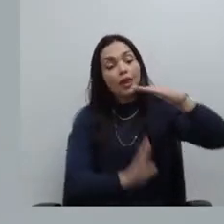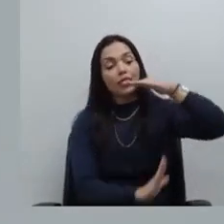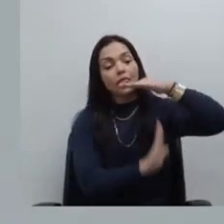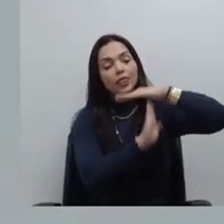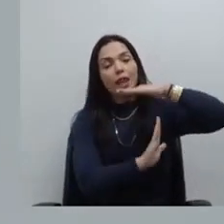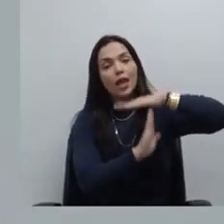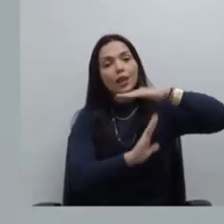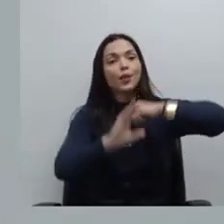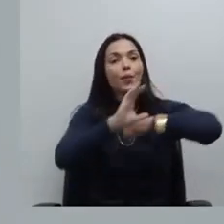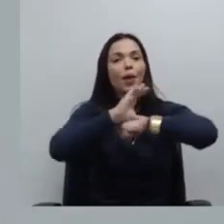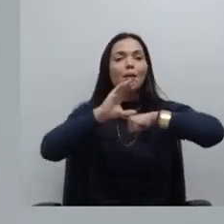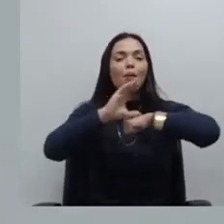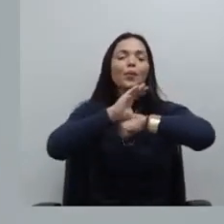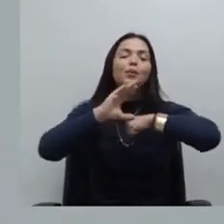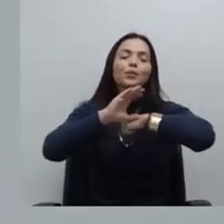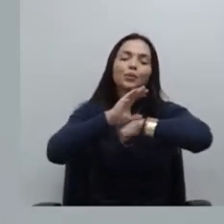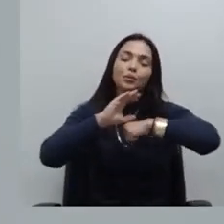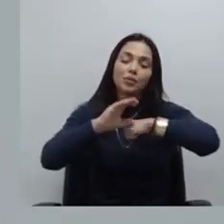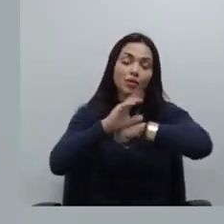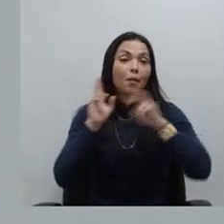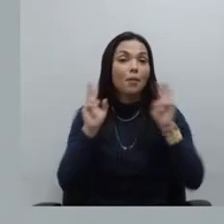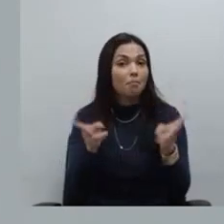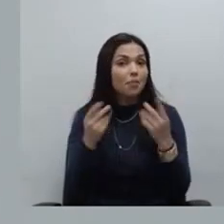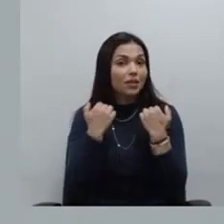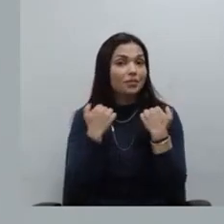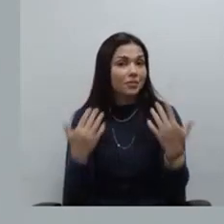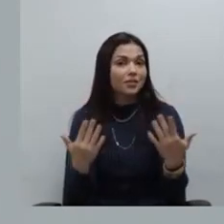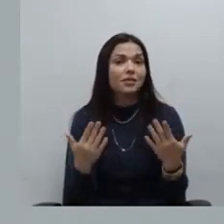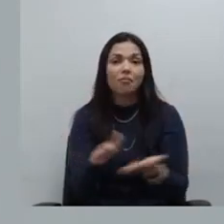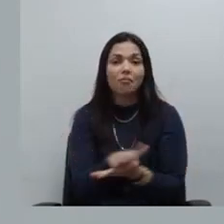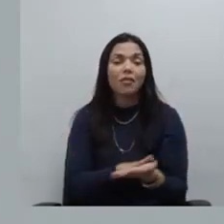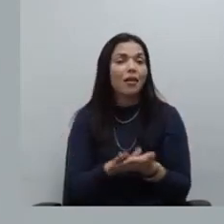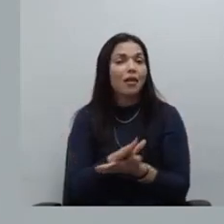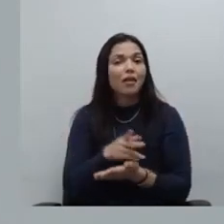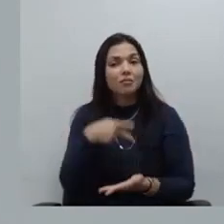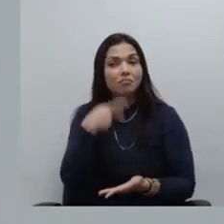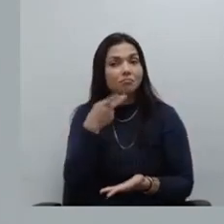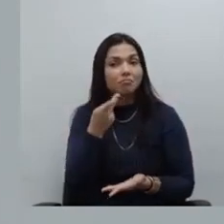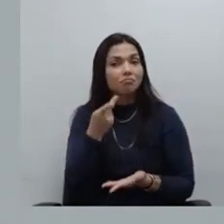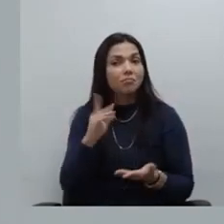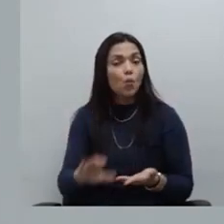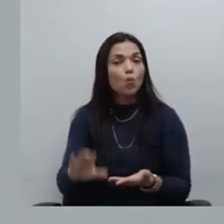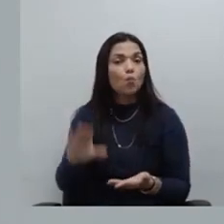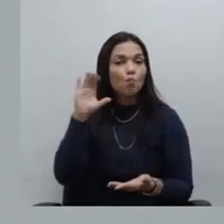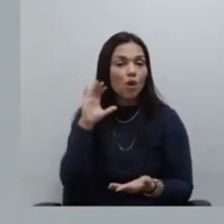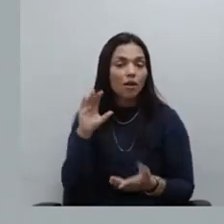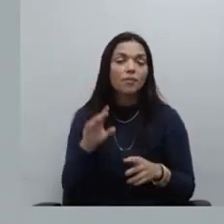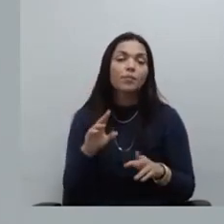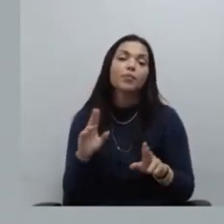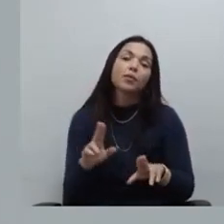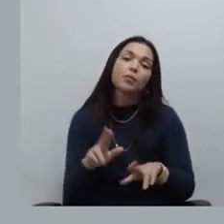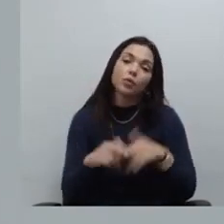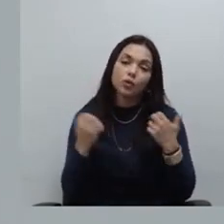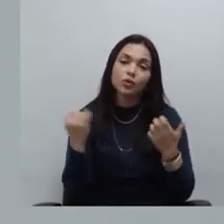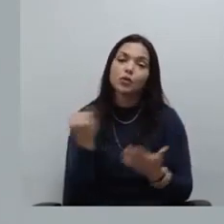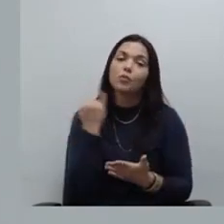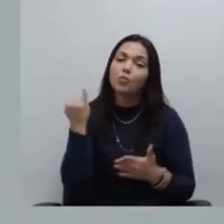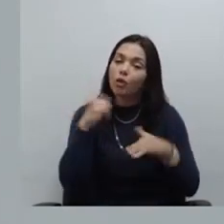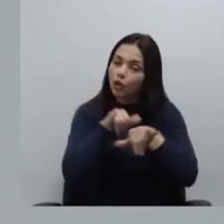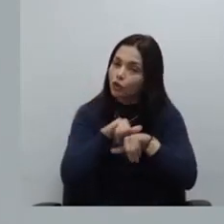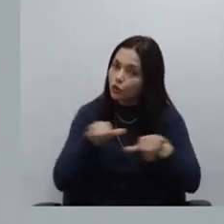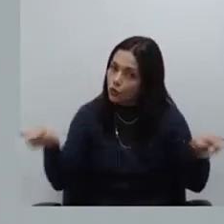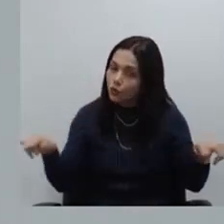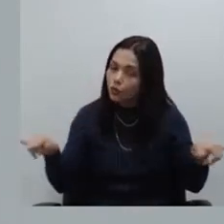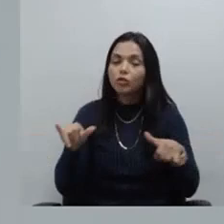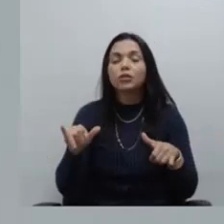também naquela sessão nós não temos mais notícias presidente é muito importante que traga essas notícias